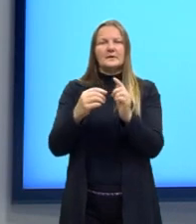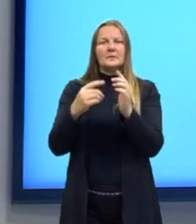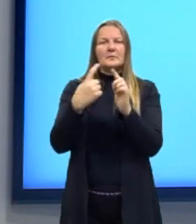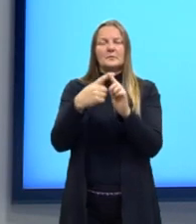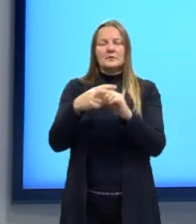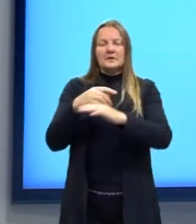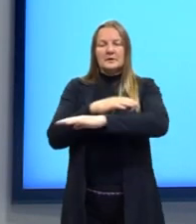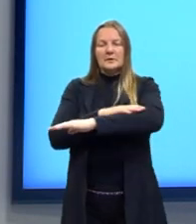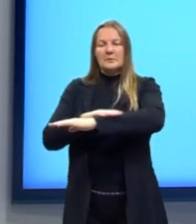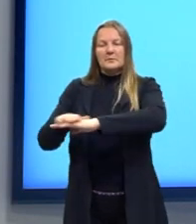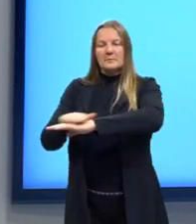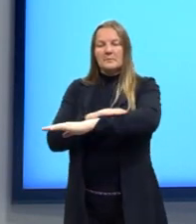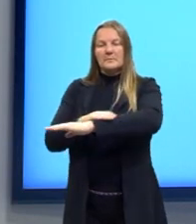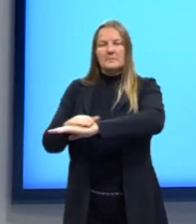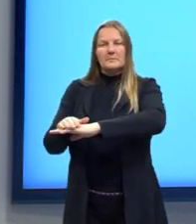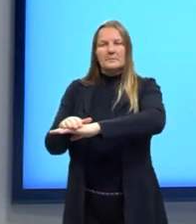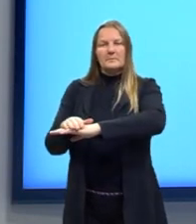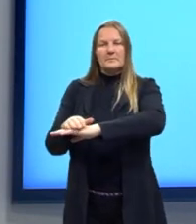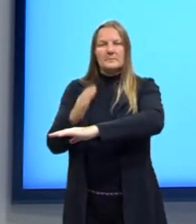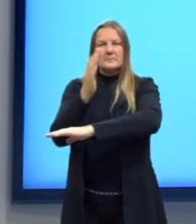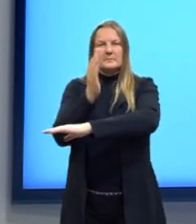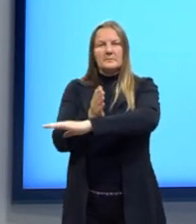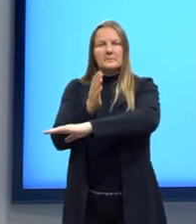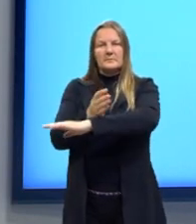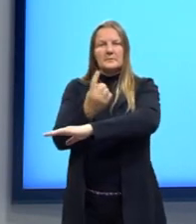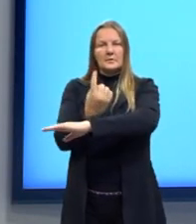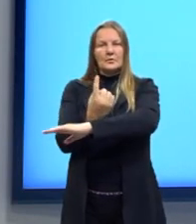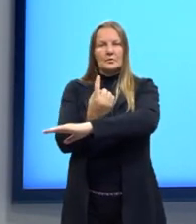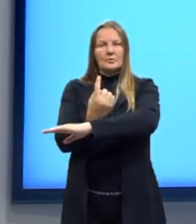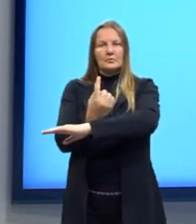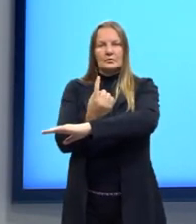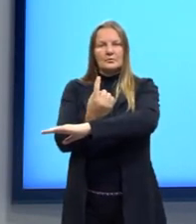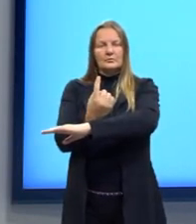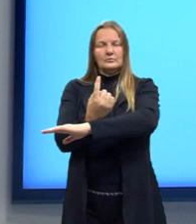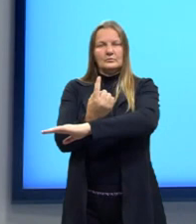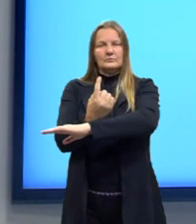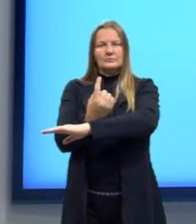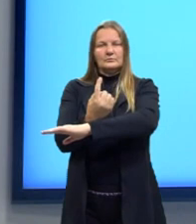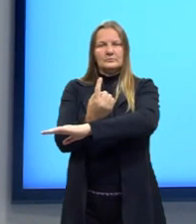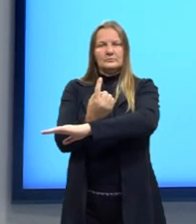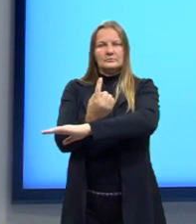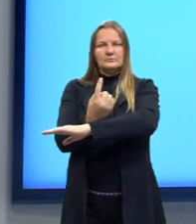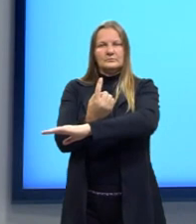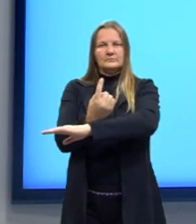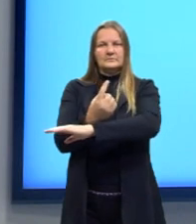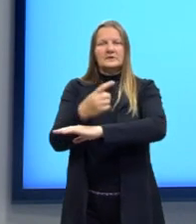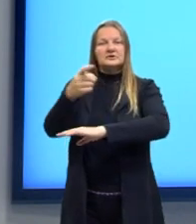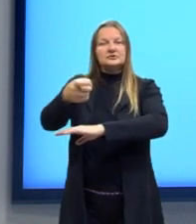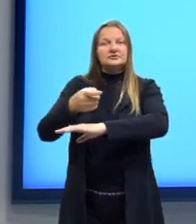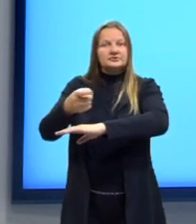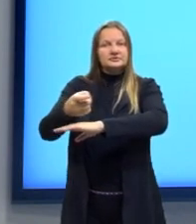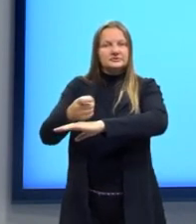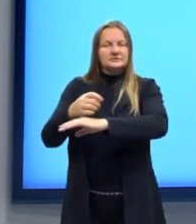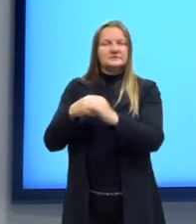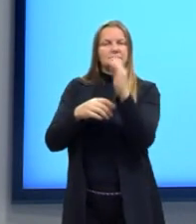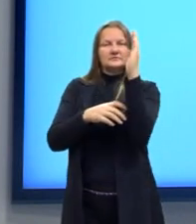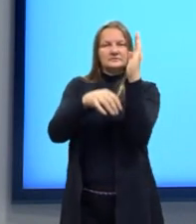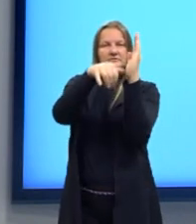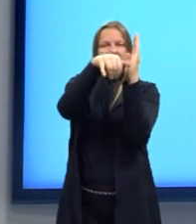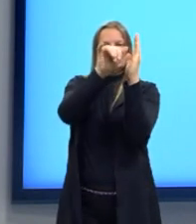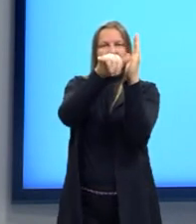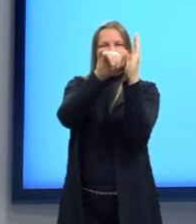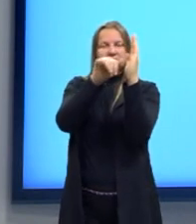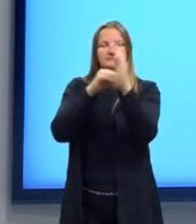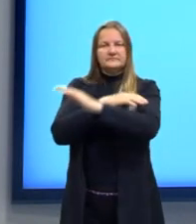no ponto de abcissa igual a 1. Aqui entra uma propriedade, inclusive, né? Nós temos